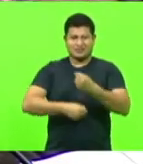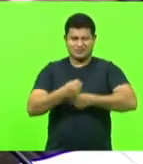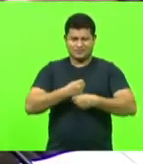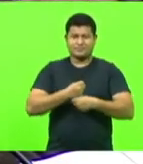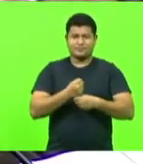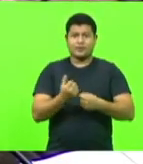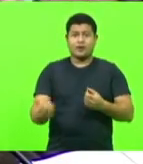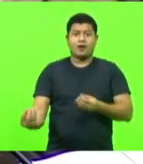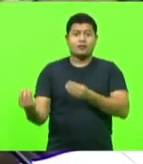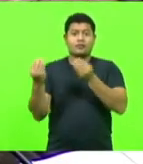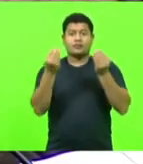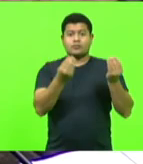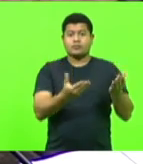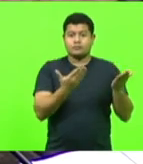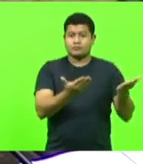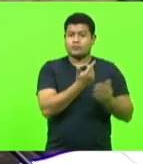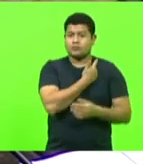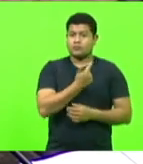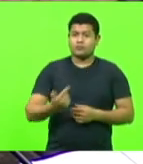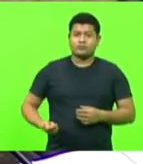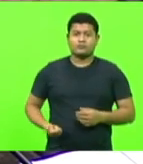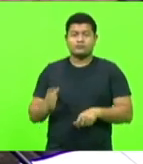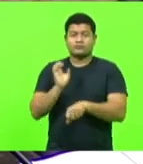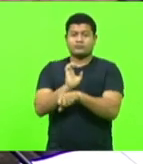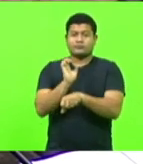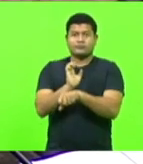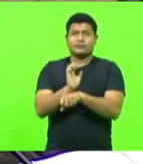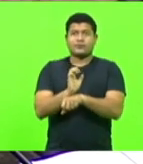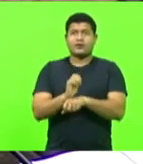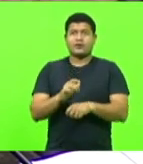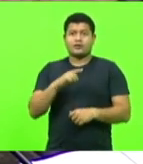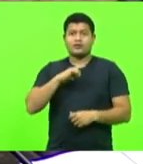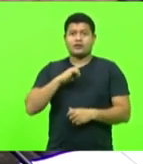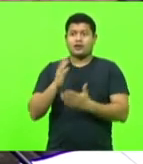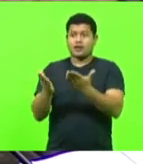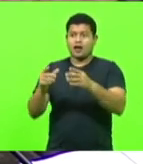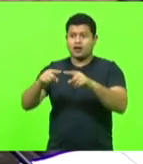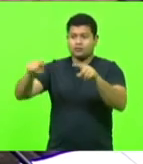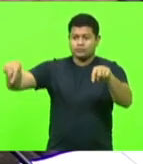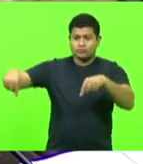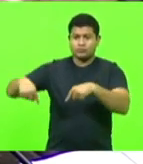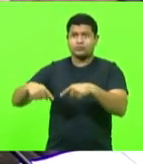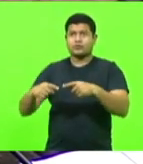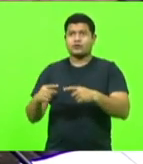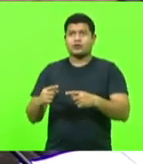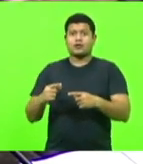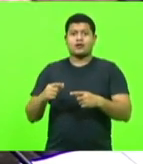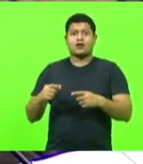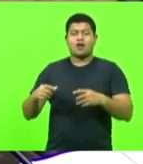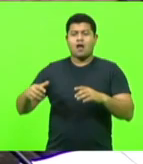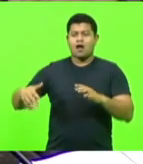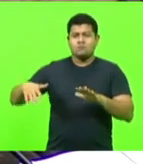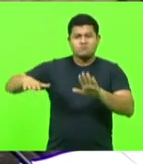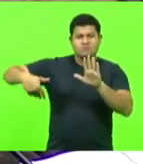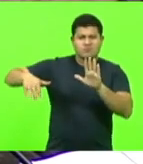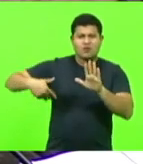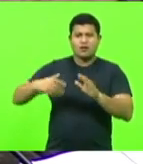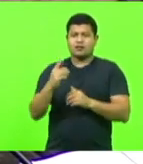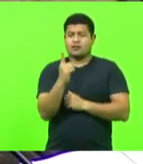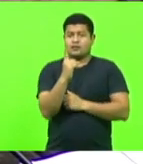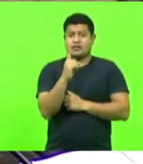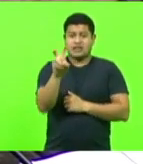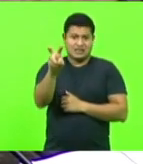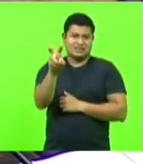um hotel estatal. São 15 salas de banho, piscinas, enfim,